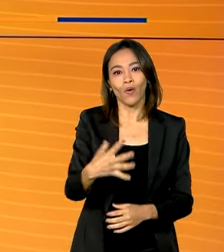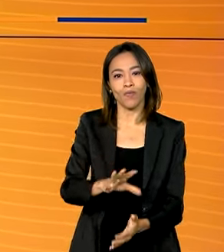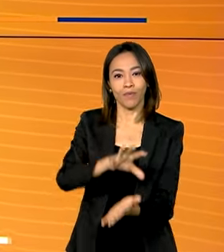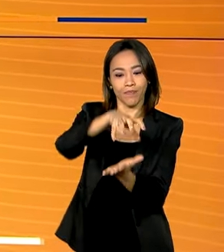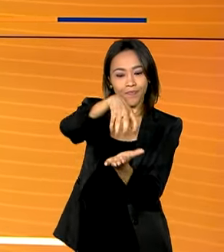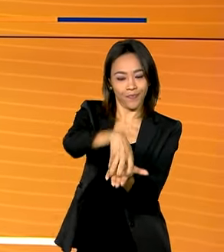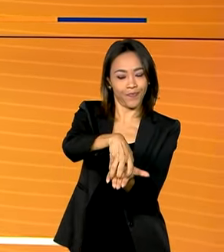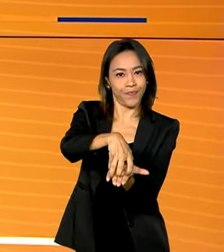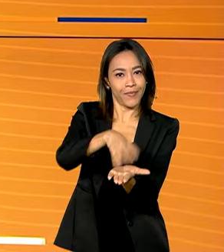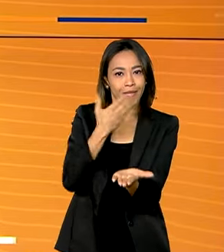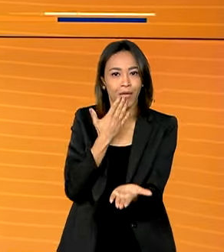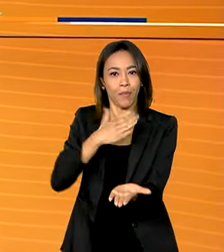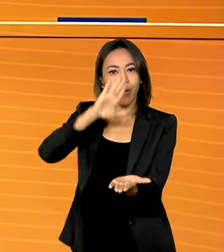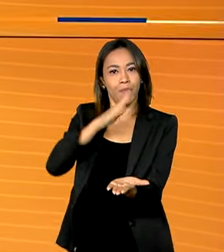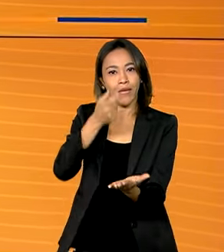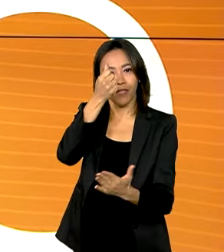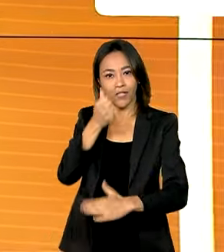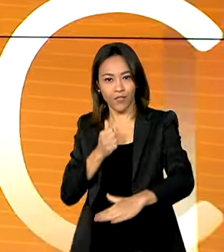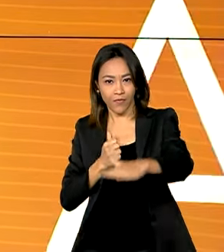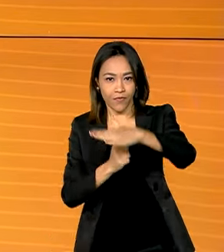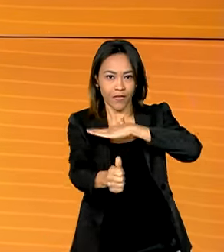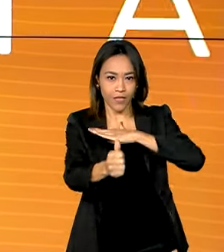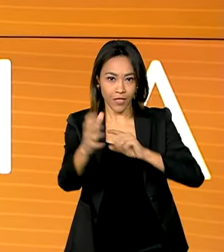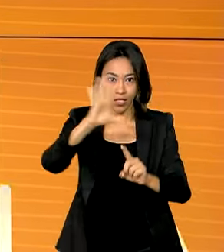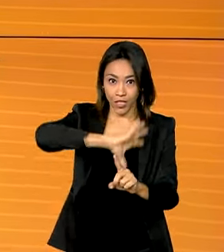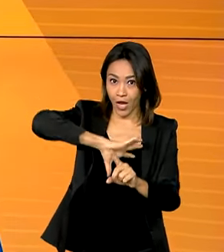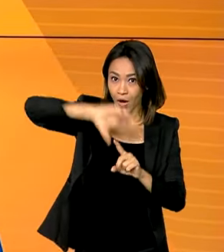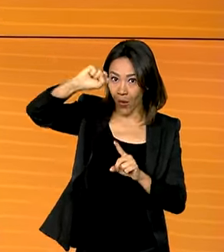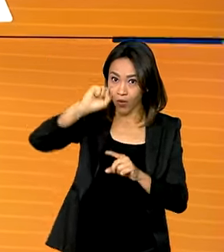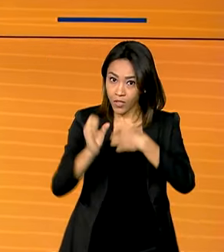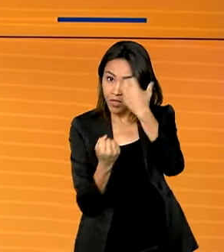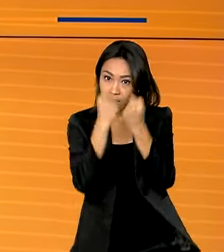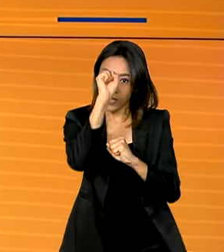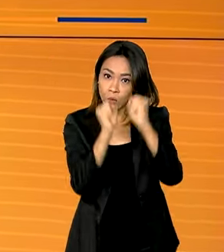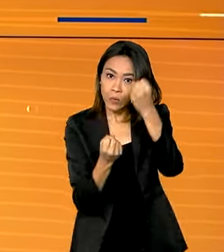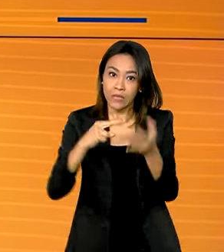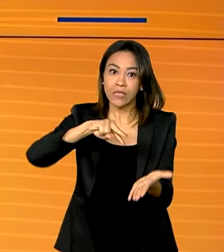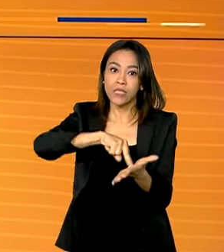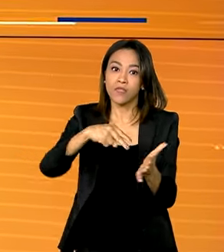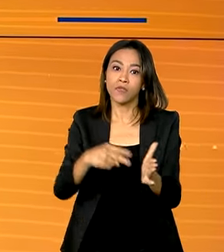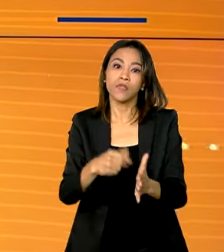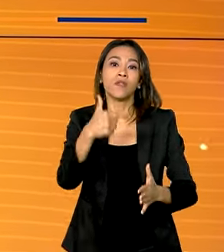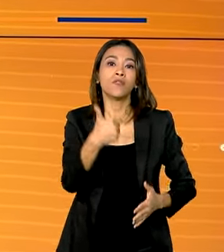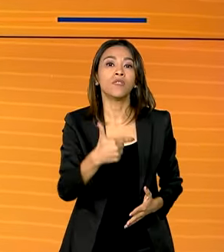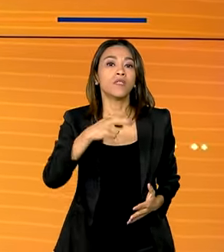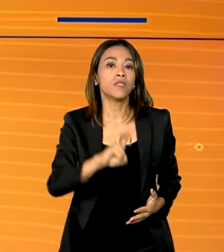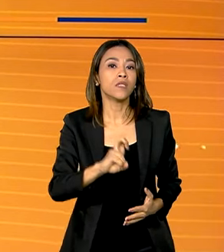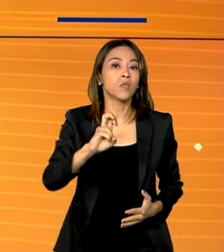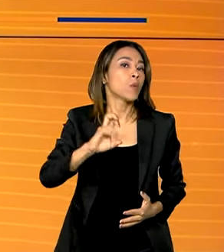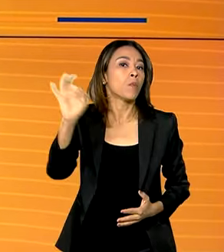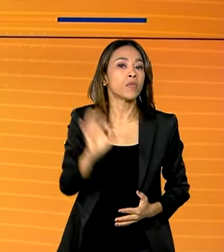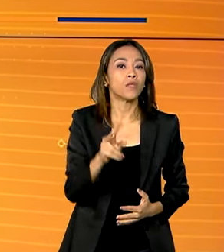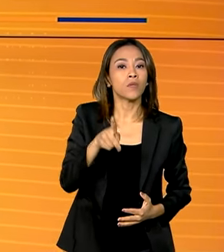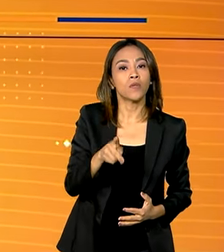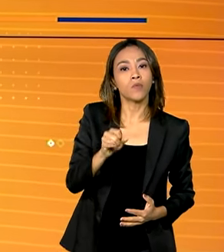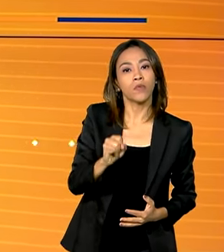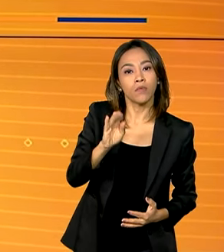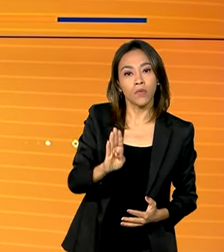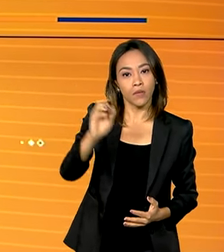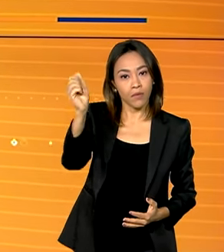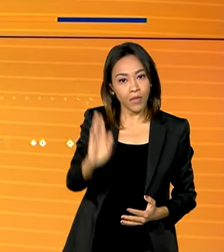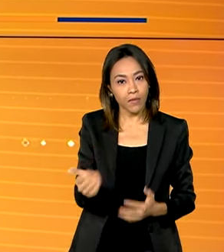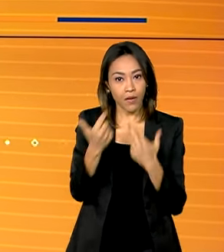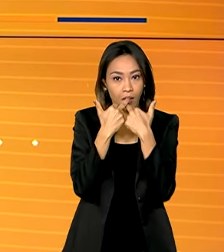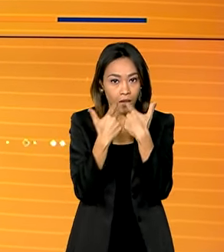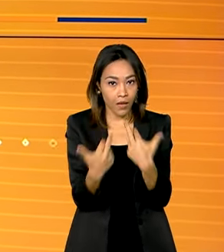promessa de investimento recorde em uma indústria que corresponde a cerca de 25% do PIB brasileiro. A